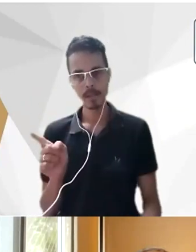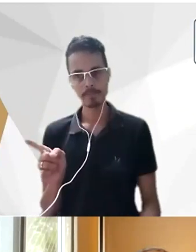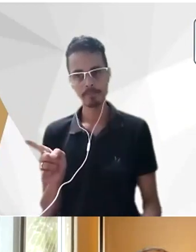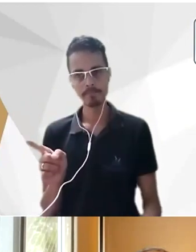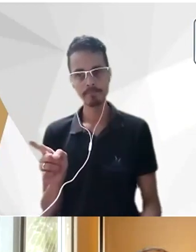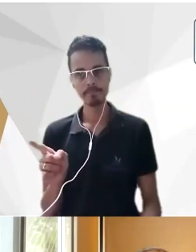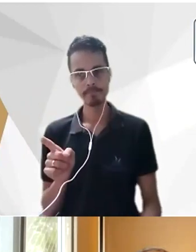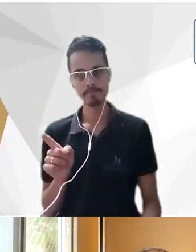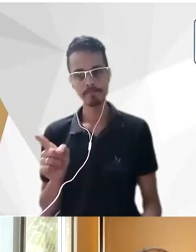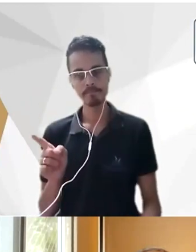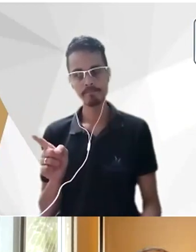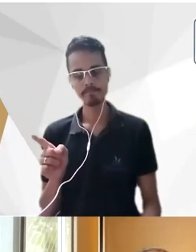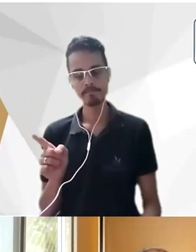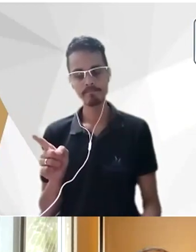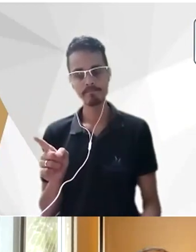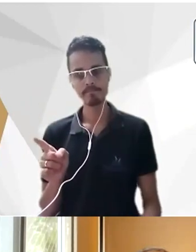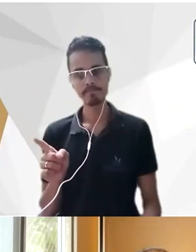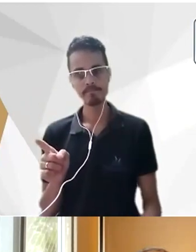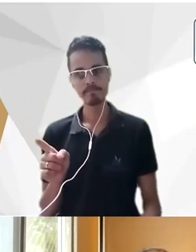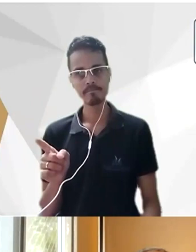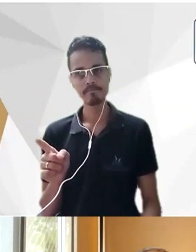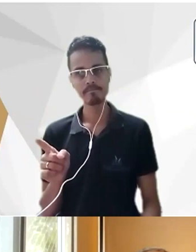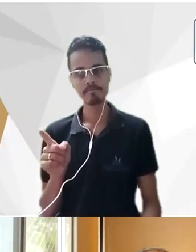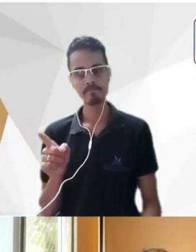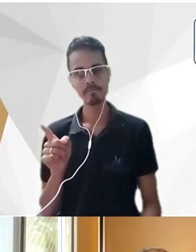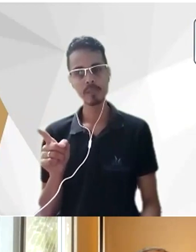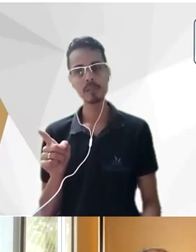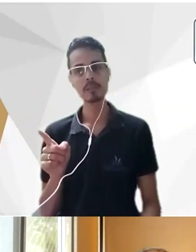interpretação original